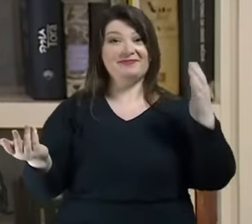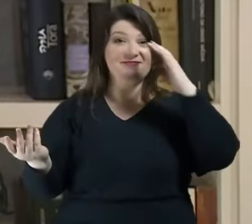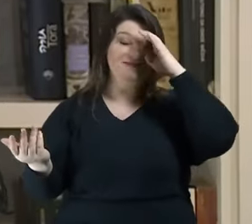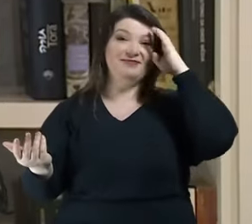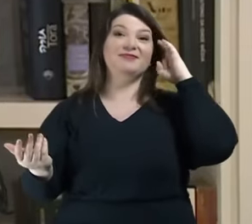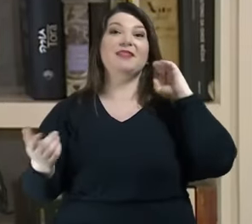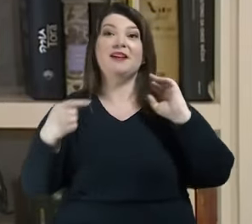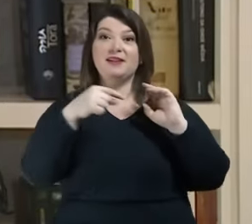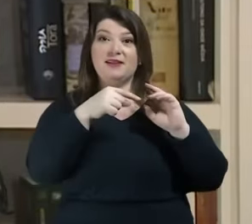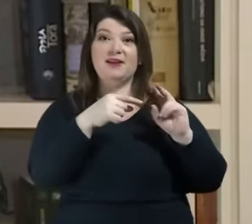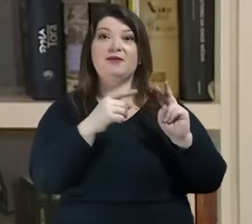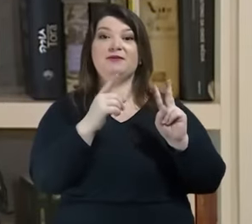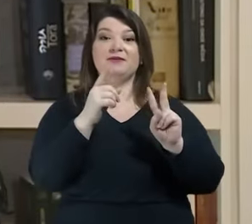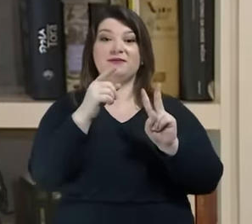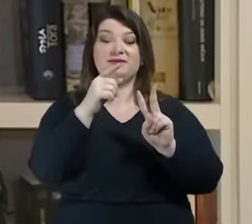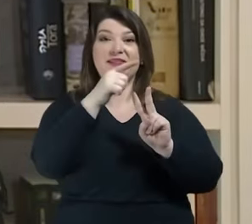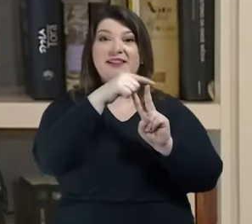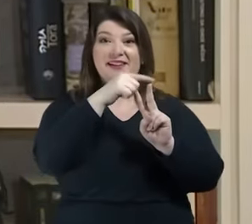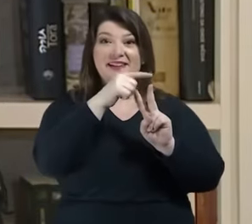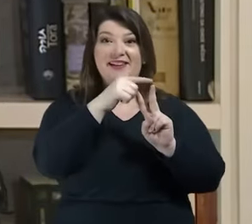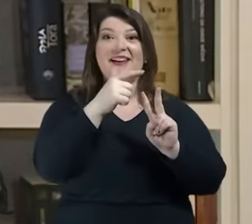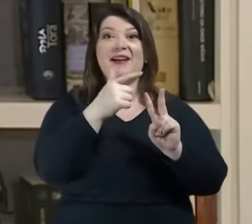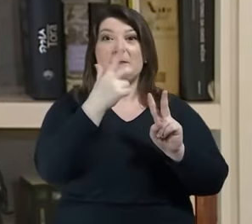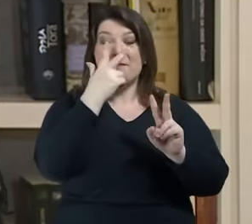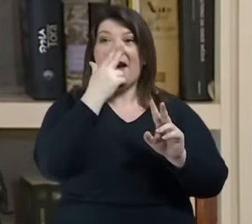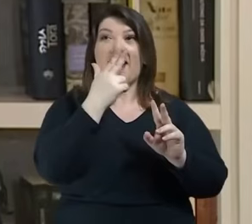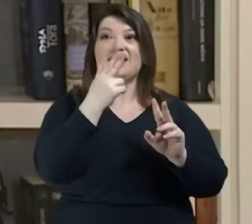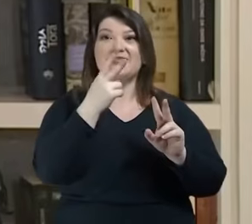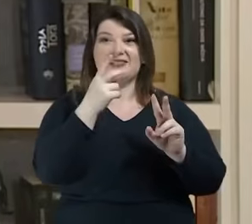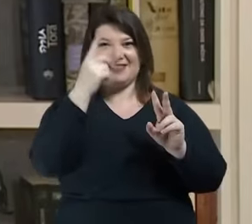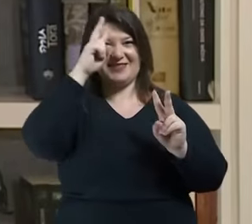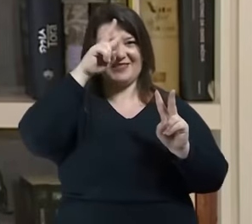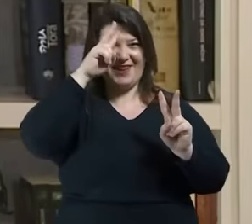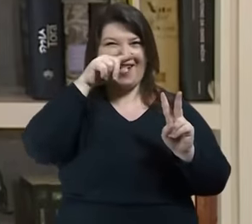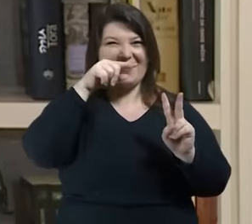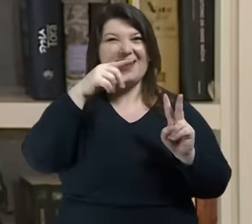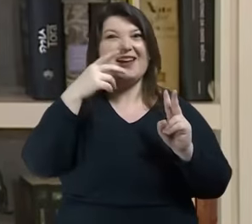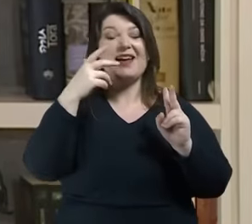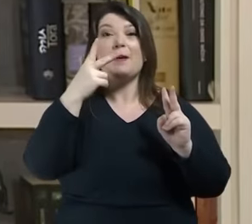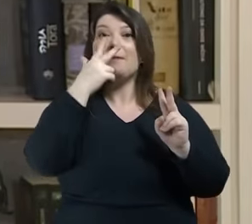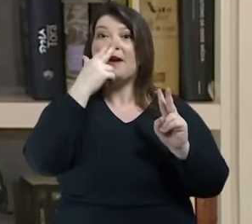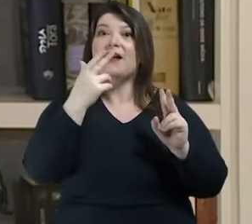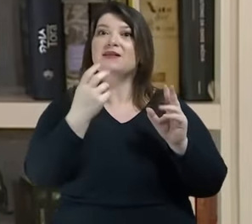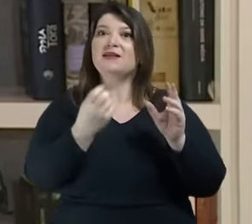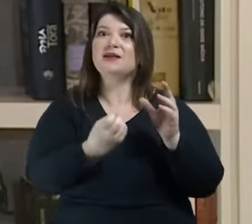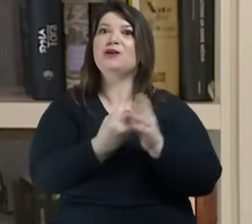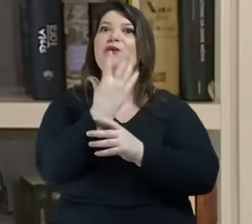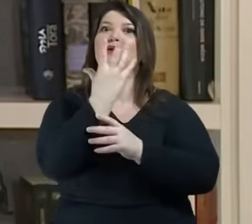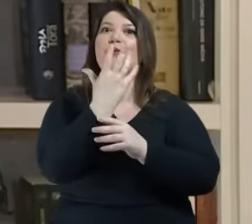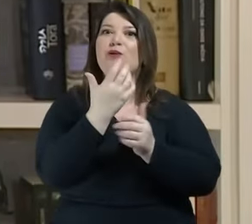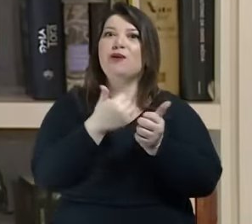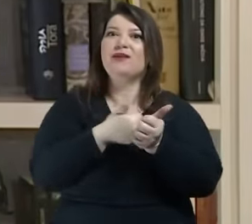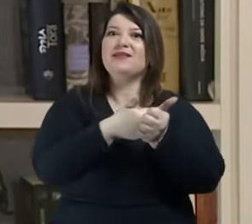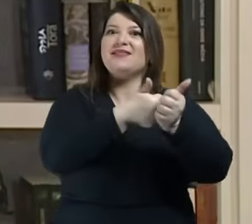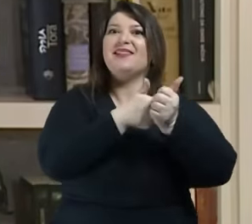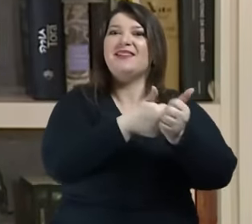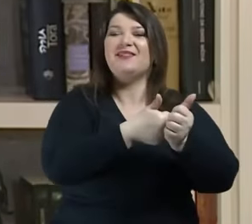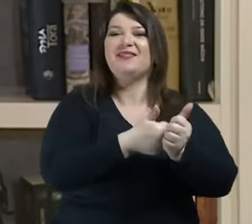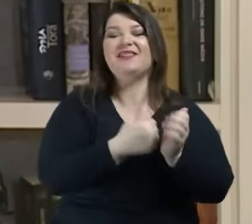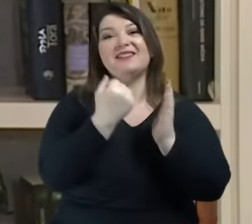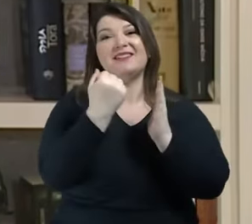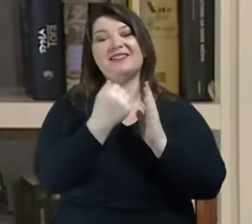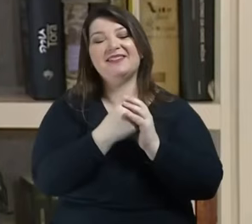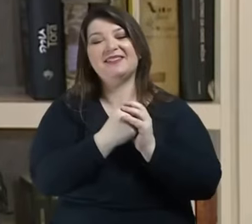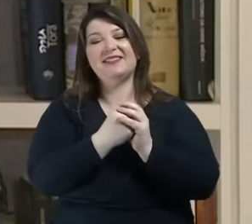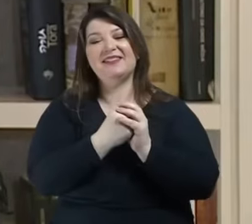número de seguidores que o nosso monstro desse terror gótico do início do século XIX está lamentando